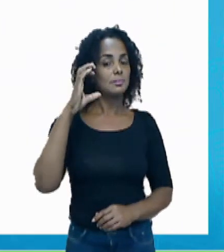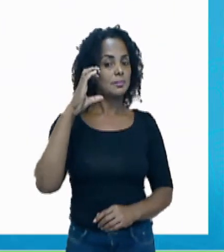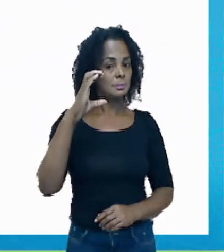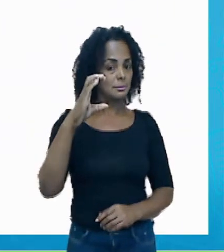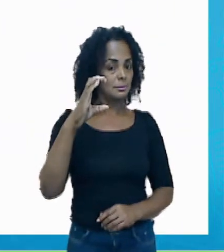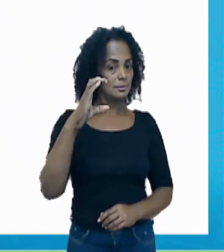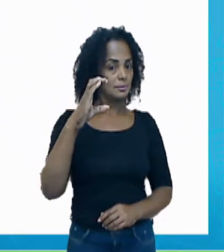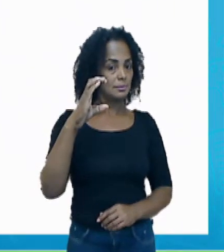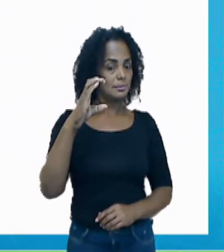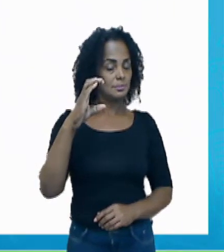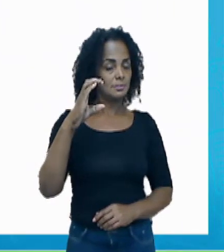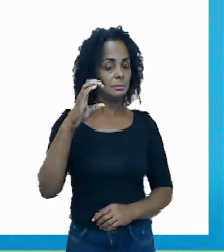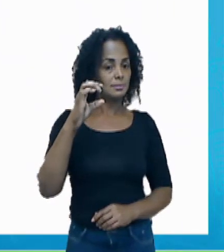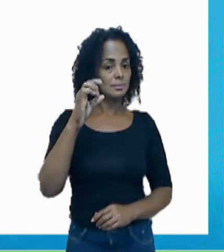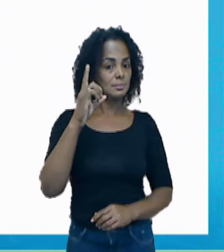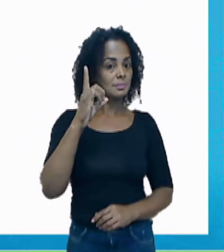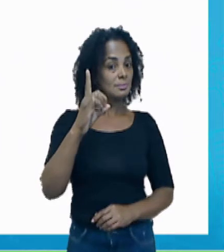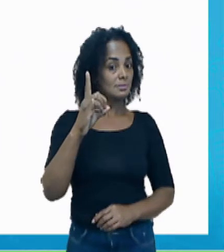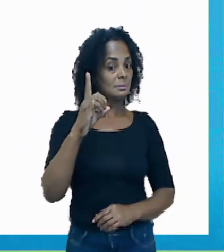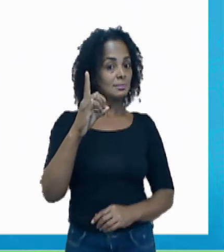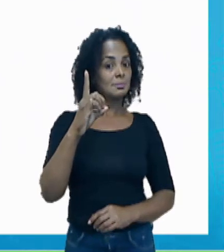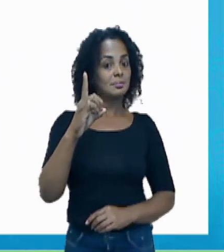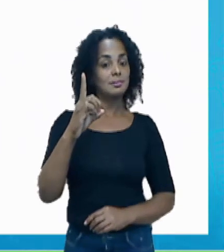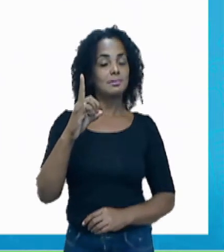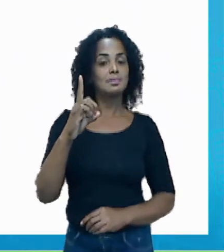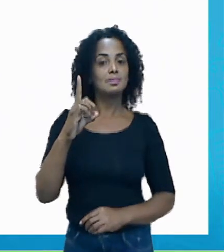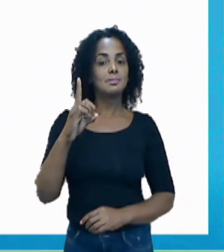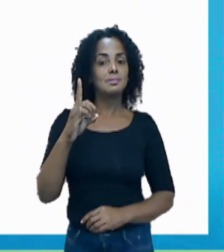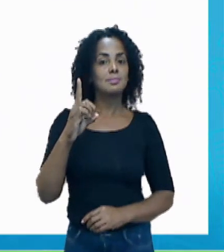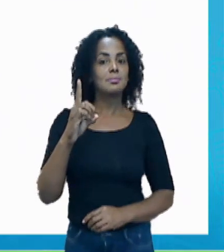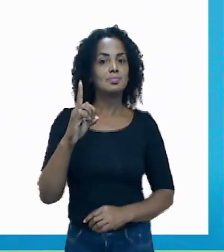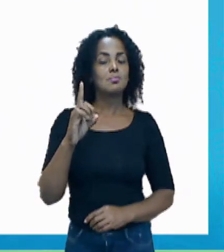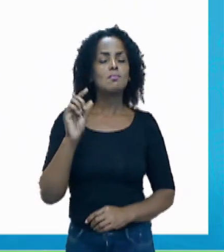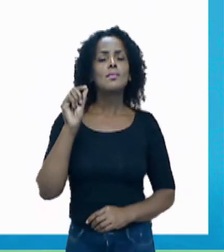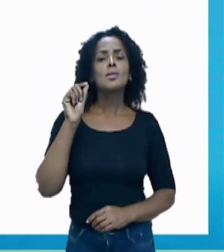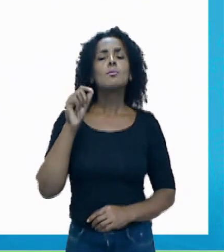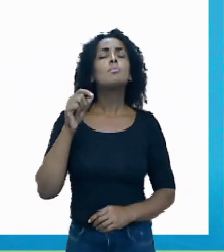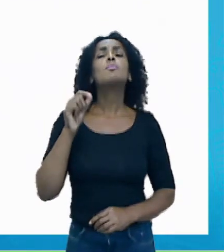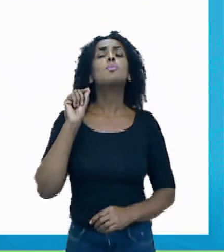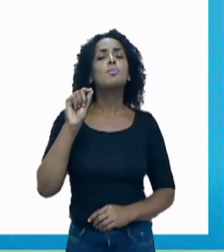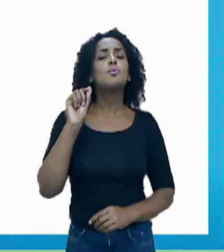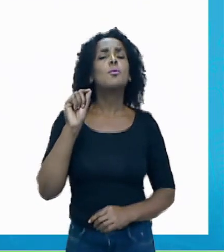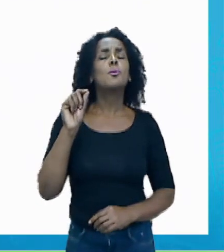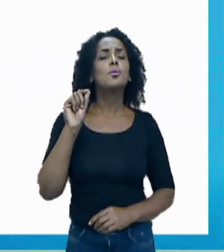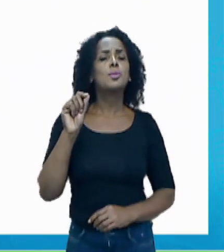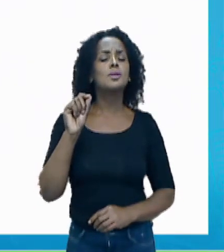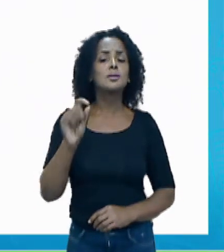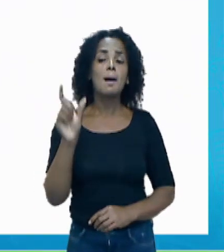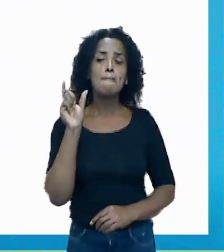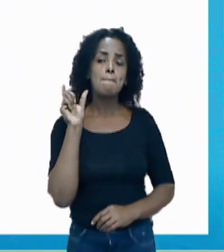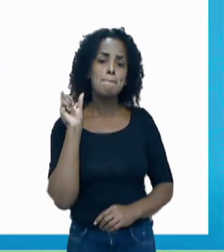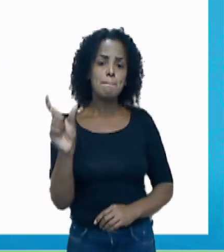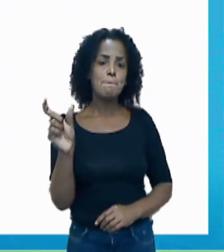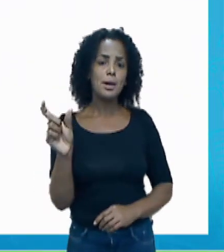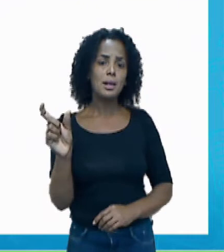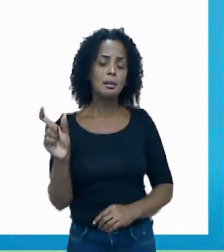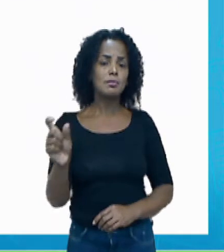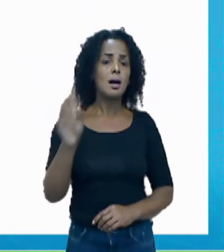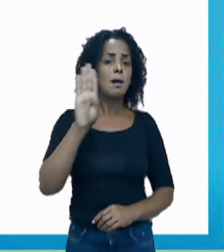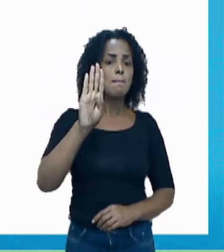C. T. Onde está a palavra